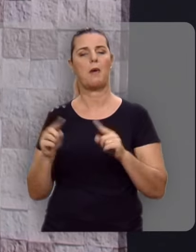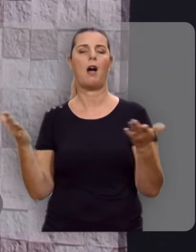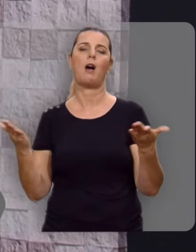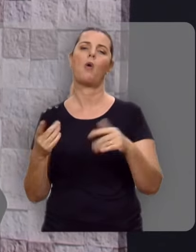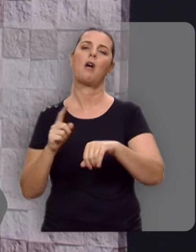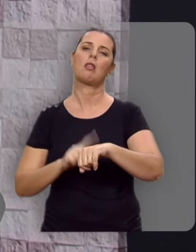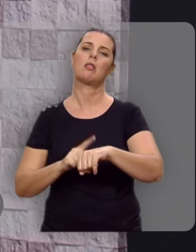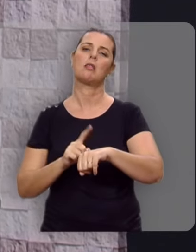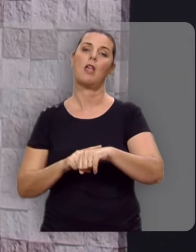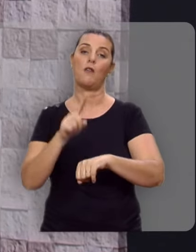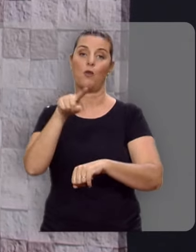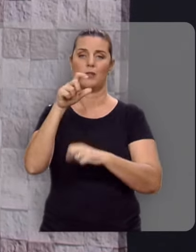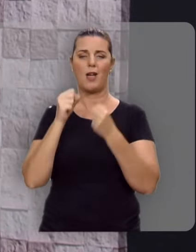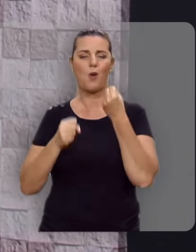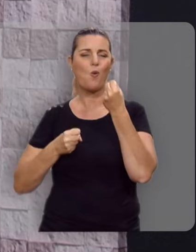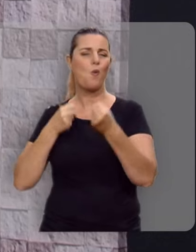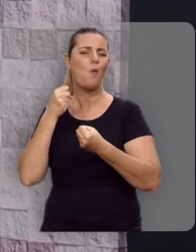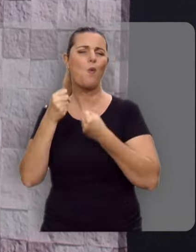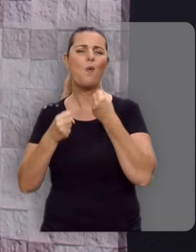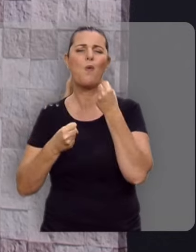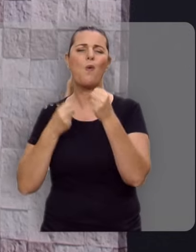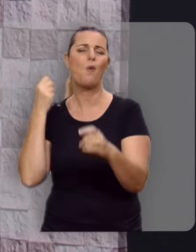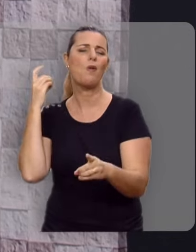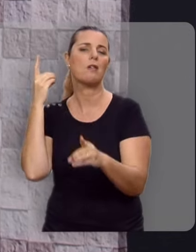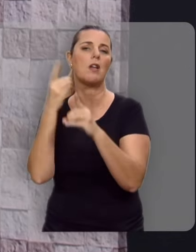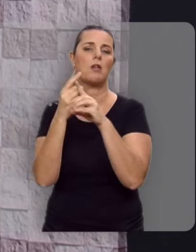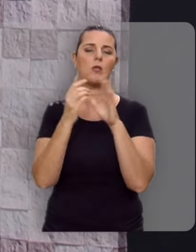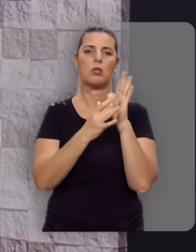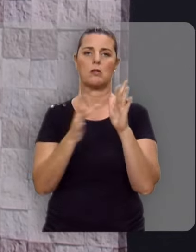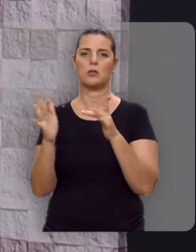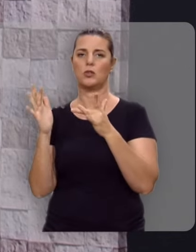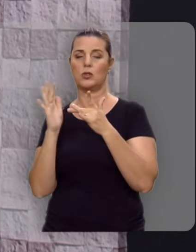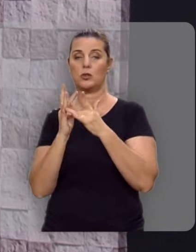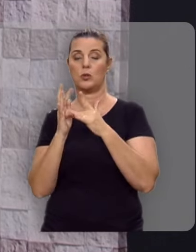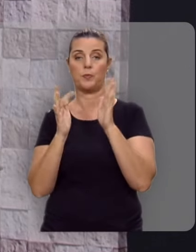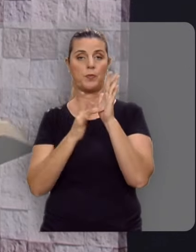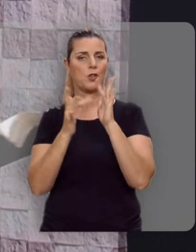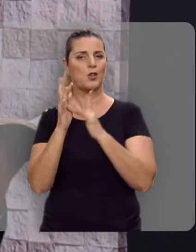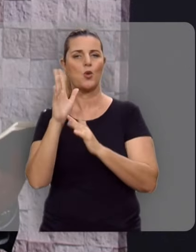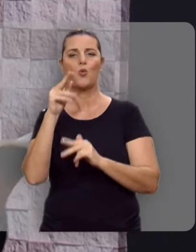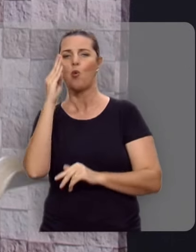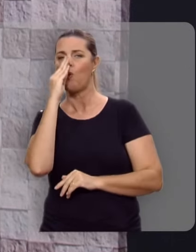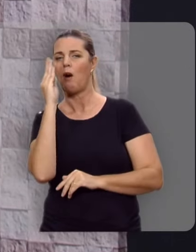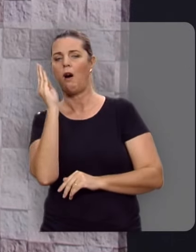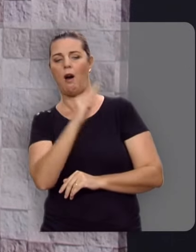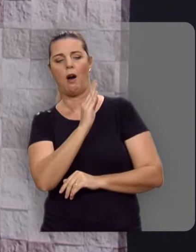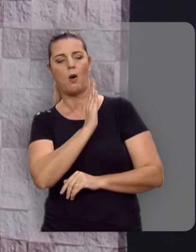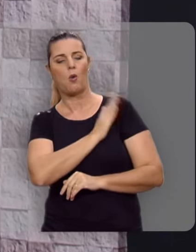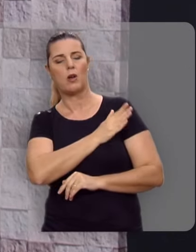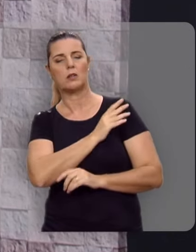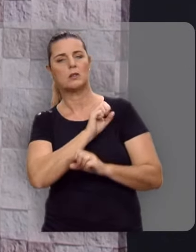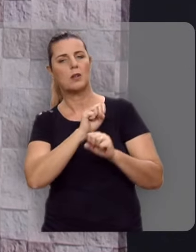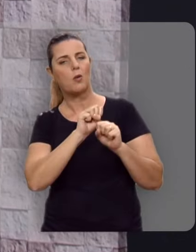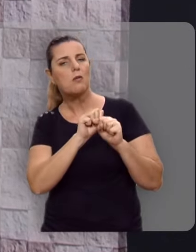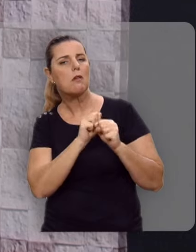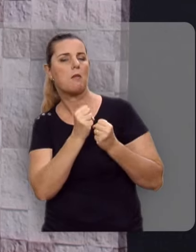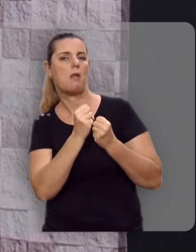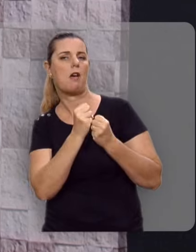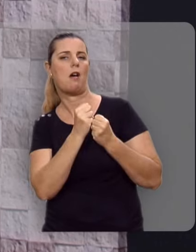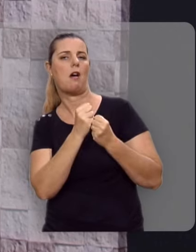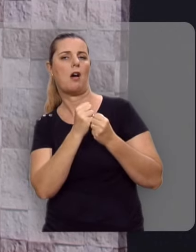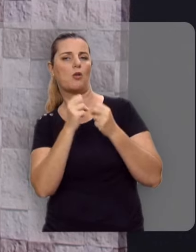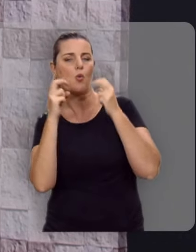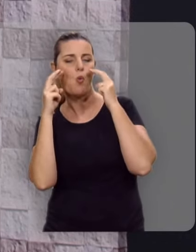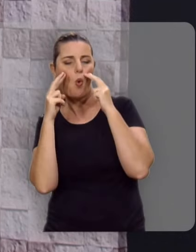Agora é hora de você correr para os braços de Jesus. Ele não rejeita um coração quebrantado.